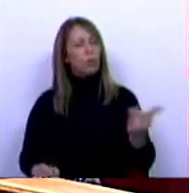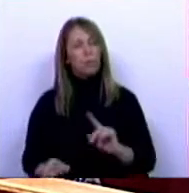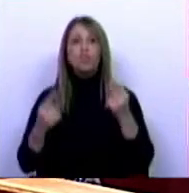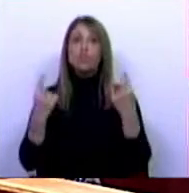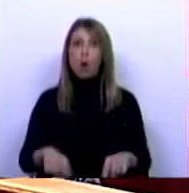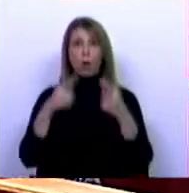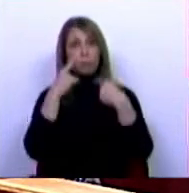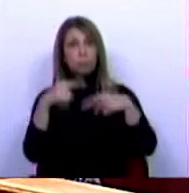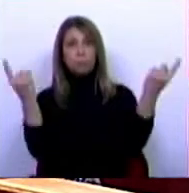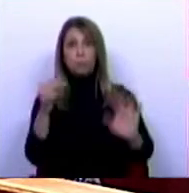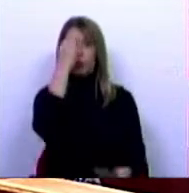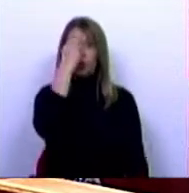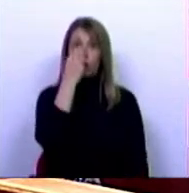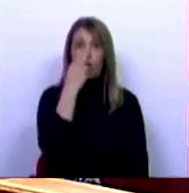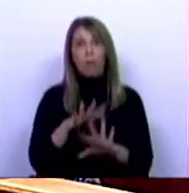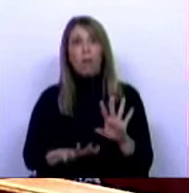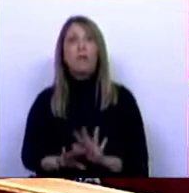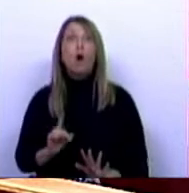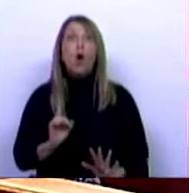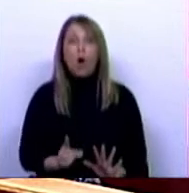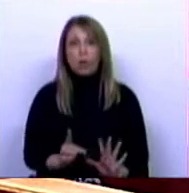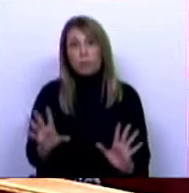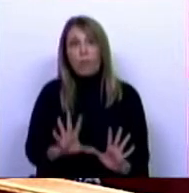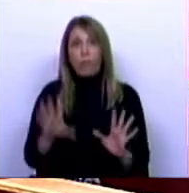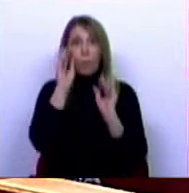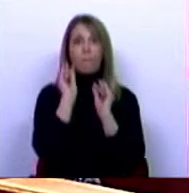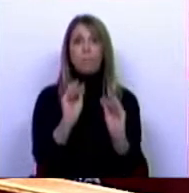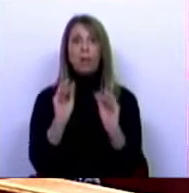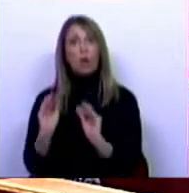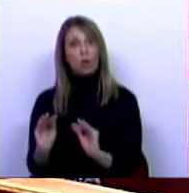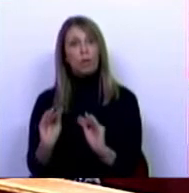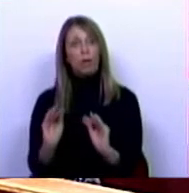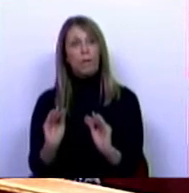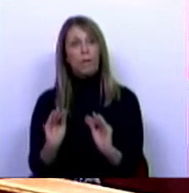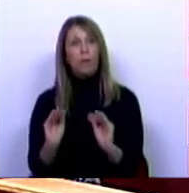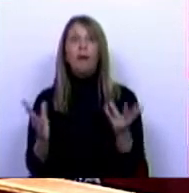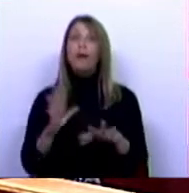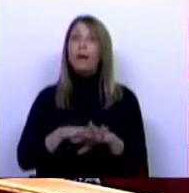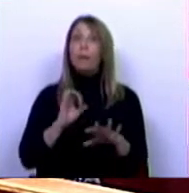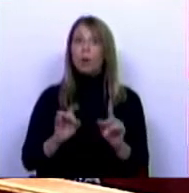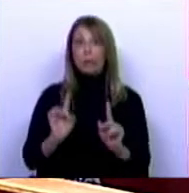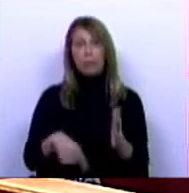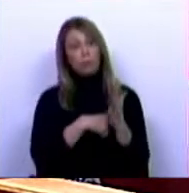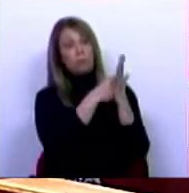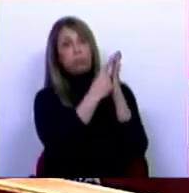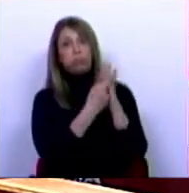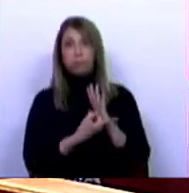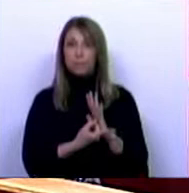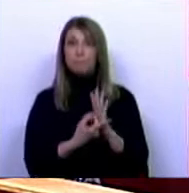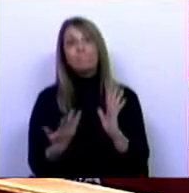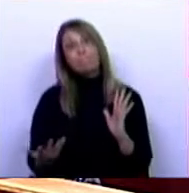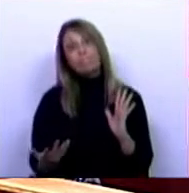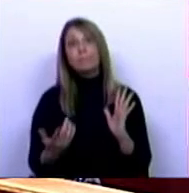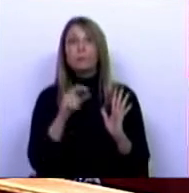-lo, na medida de possível, numa perspectiva pedagógica. Por tudo isto, chegados aqui, só podemos admitir que